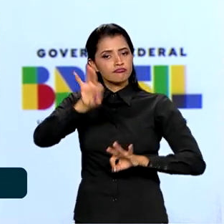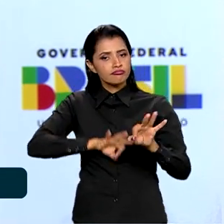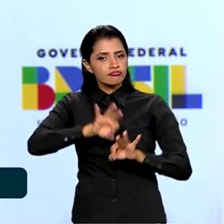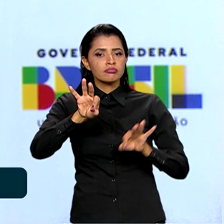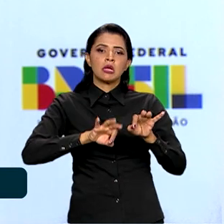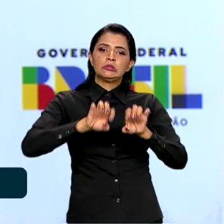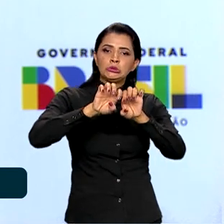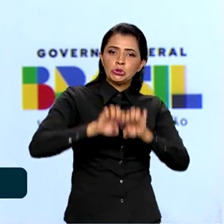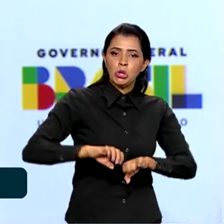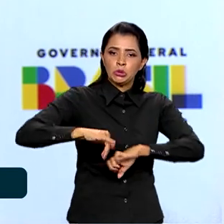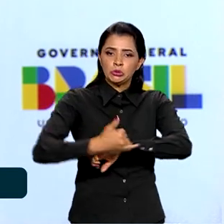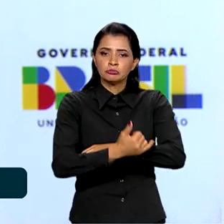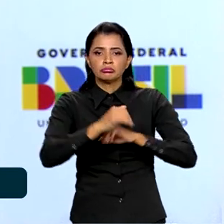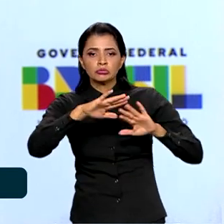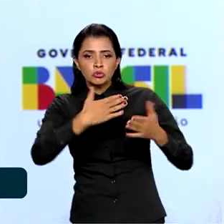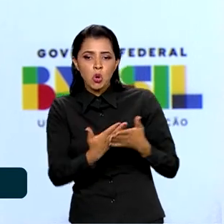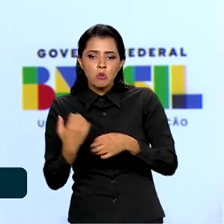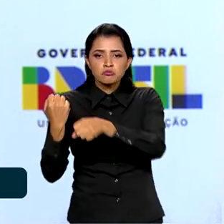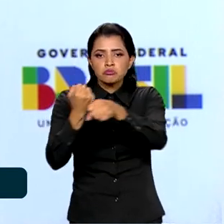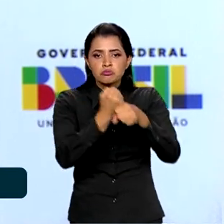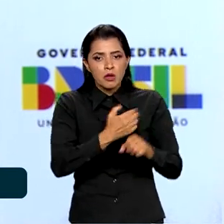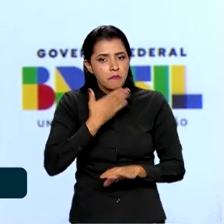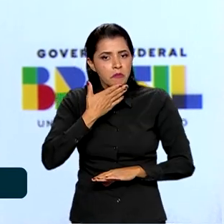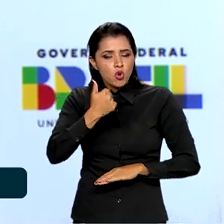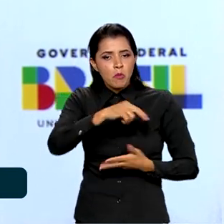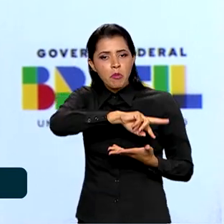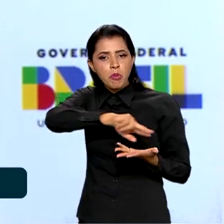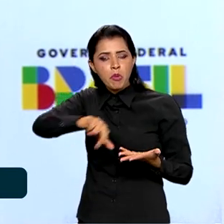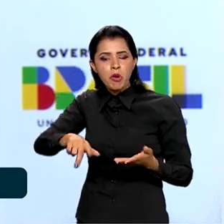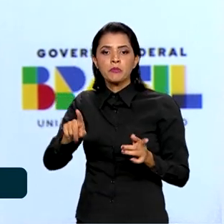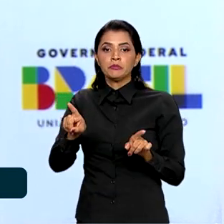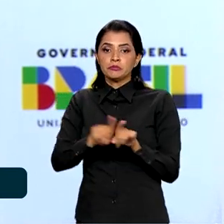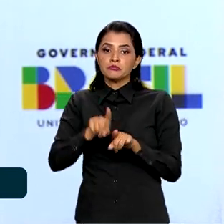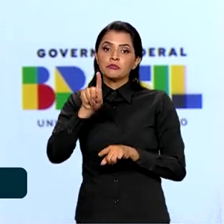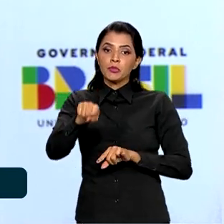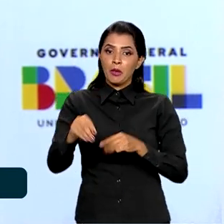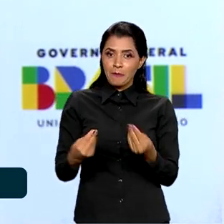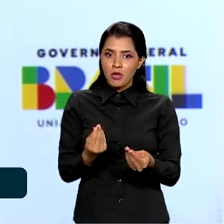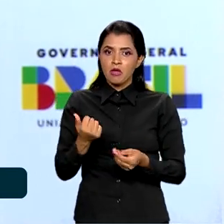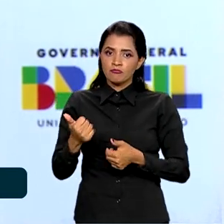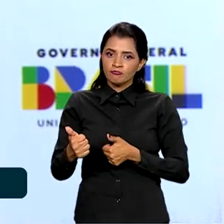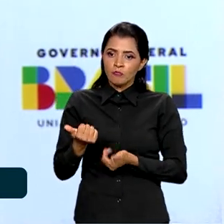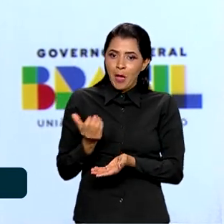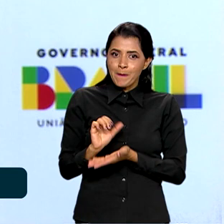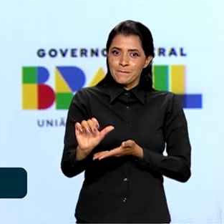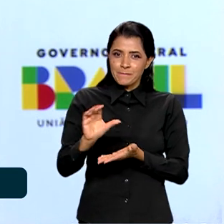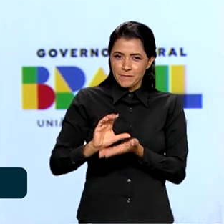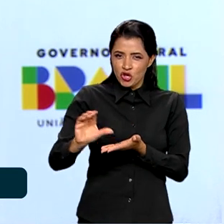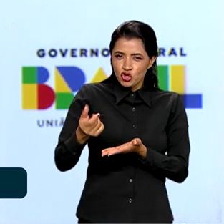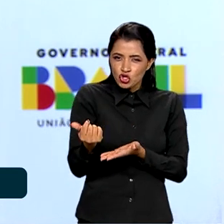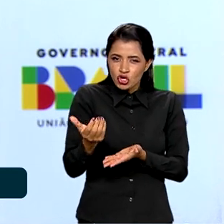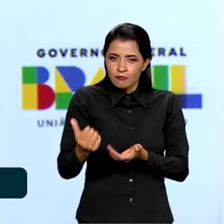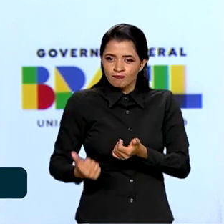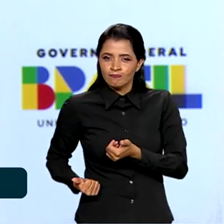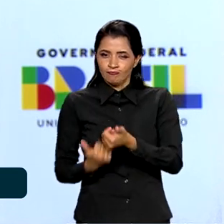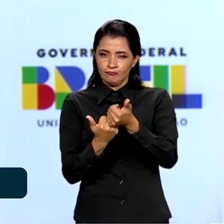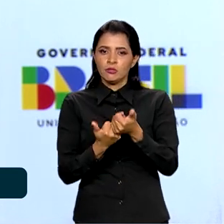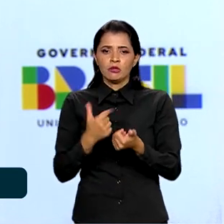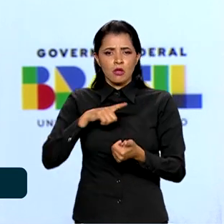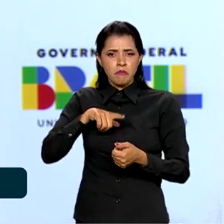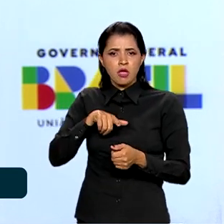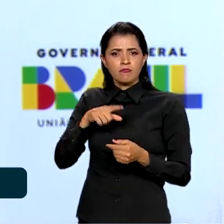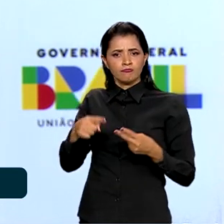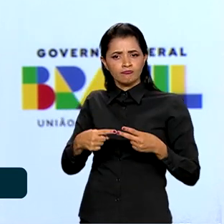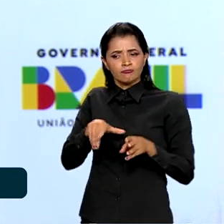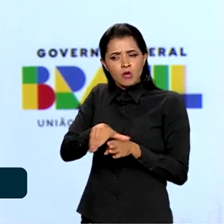infraestrutura, a melhoria, enfim. E além dessa questão de apoio financeiro, vai ter toda a orientação do ponto